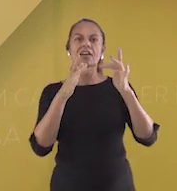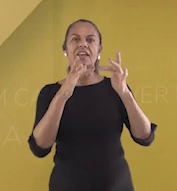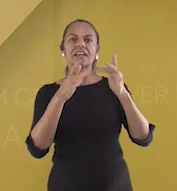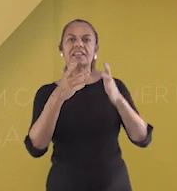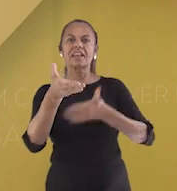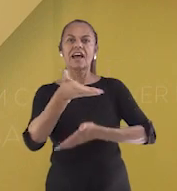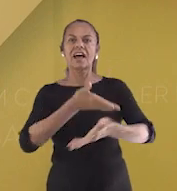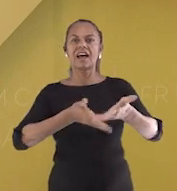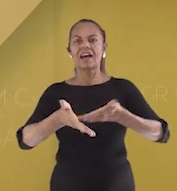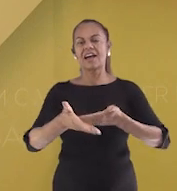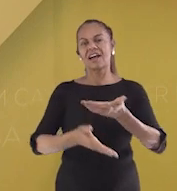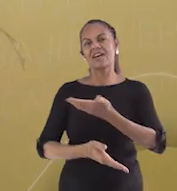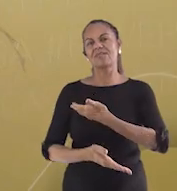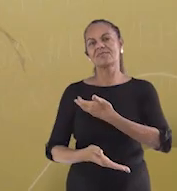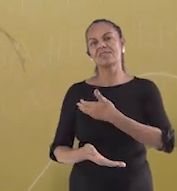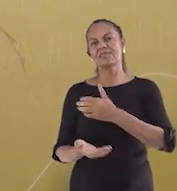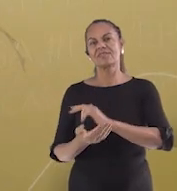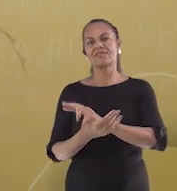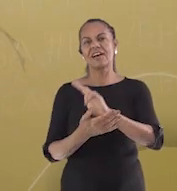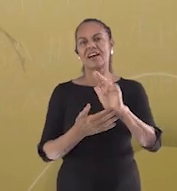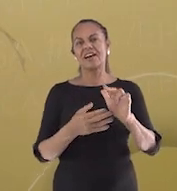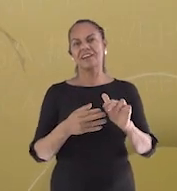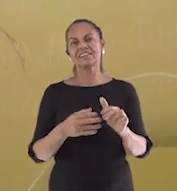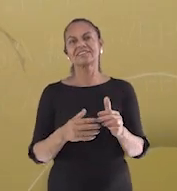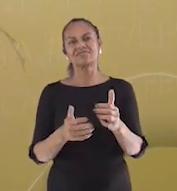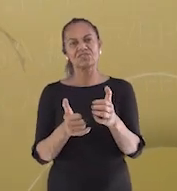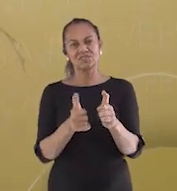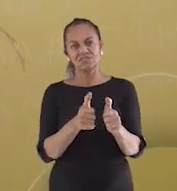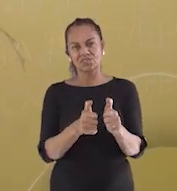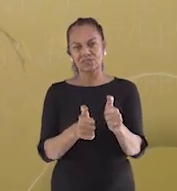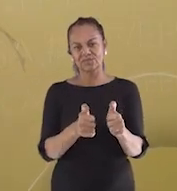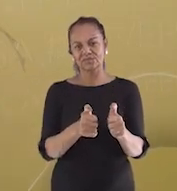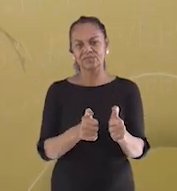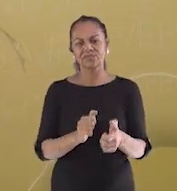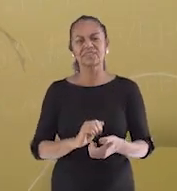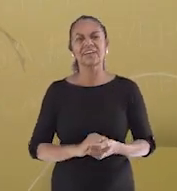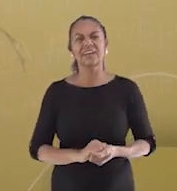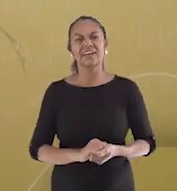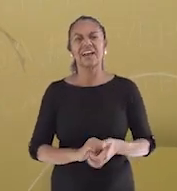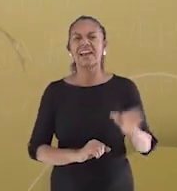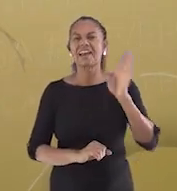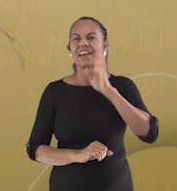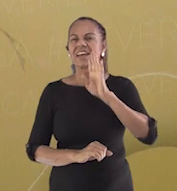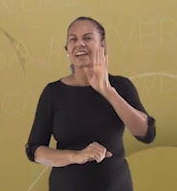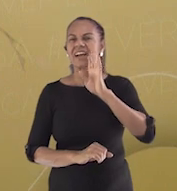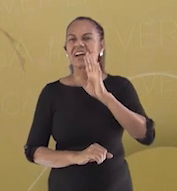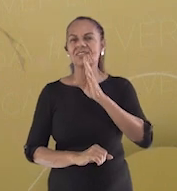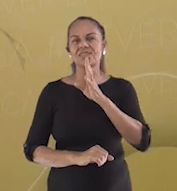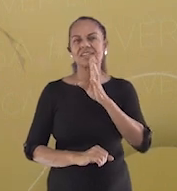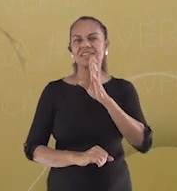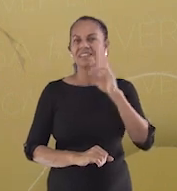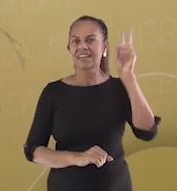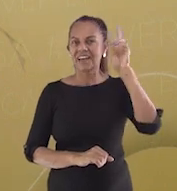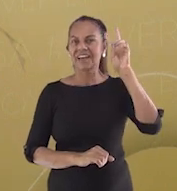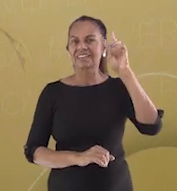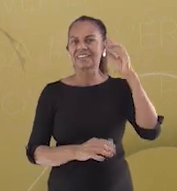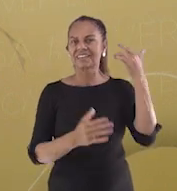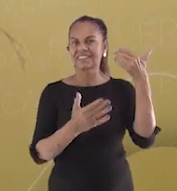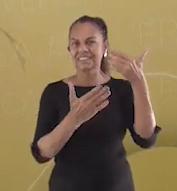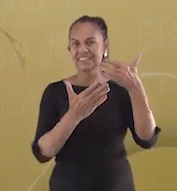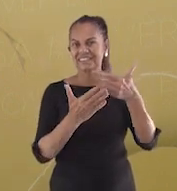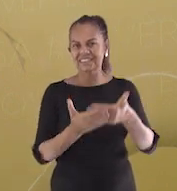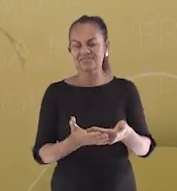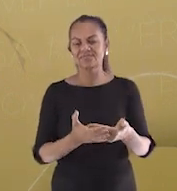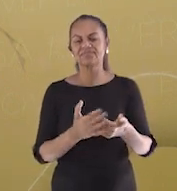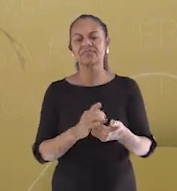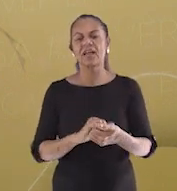através do jogo. Muito legal conhecer toda essa história, né, crianças? Agora, vamos fazer uma pesquisa rápida